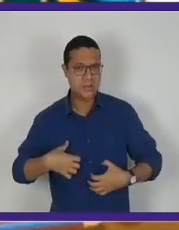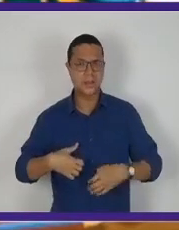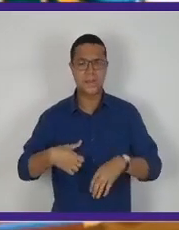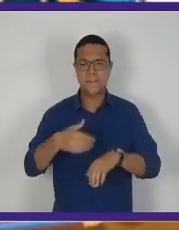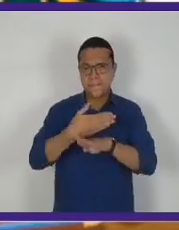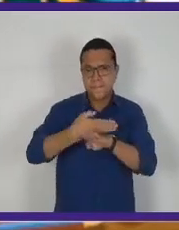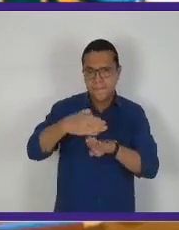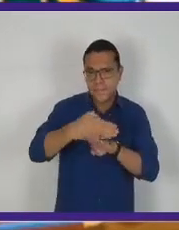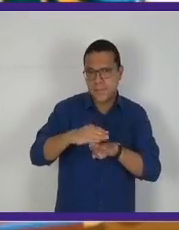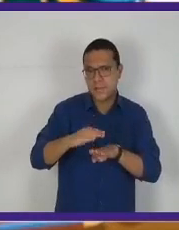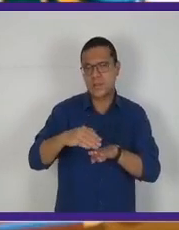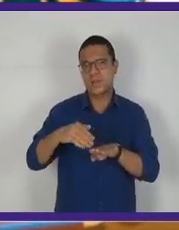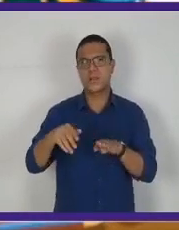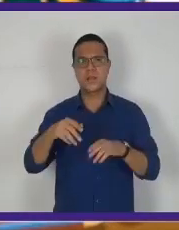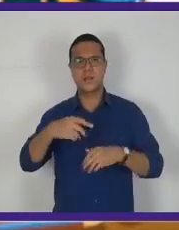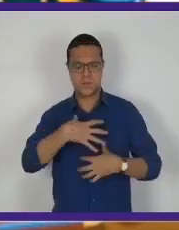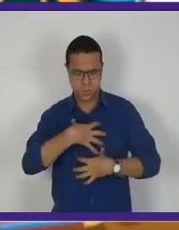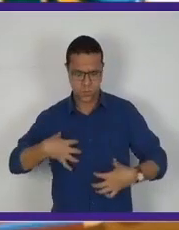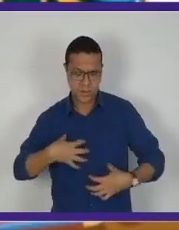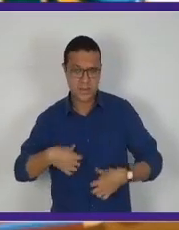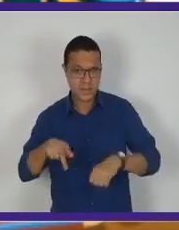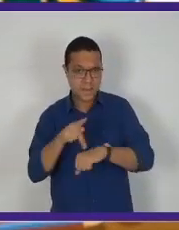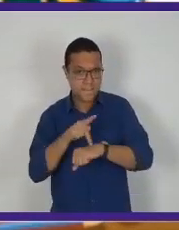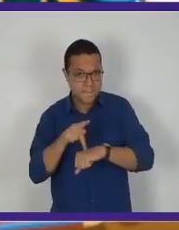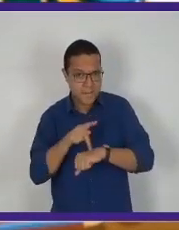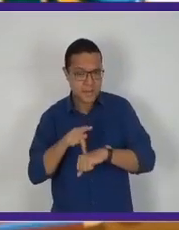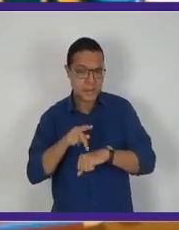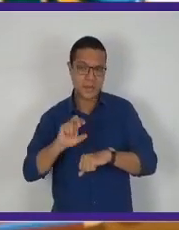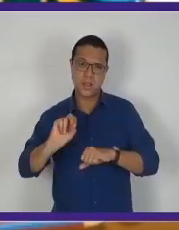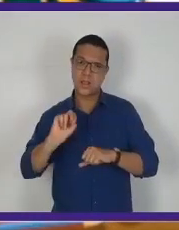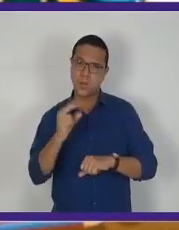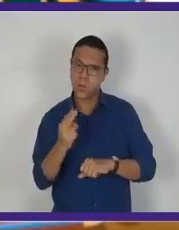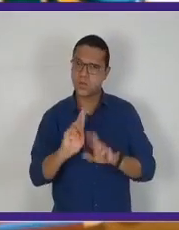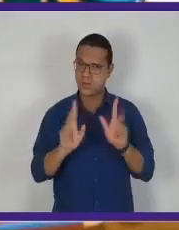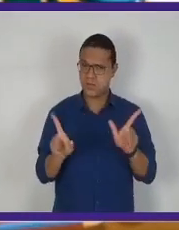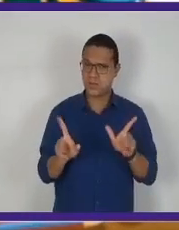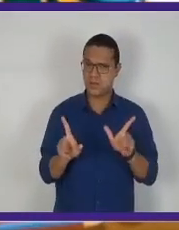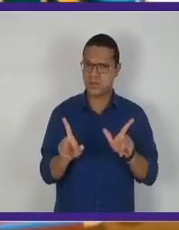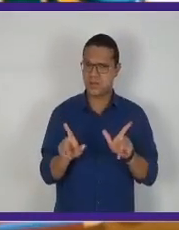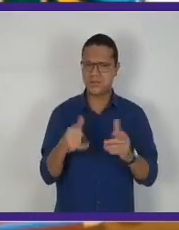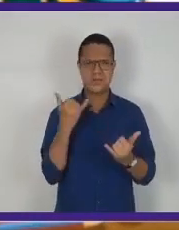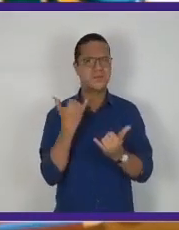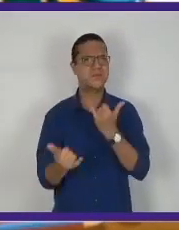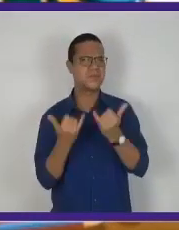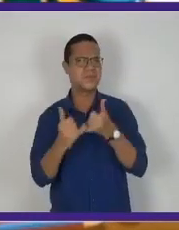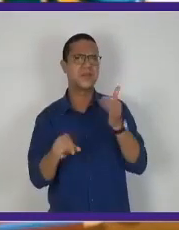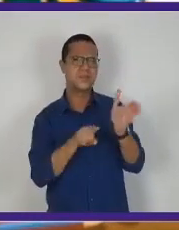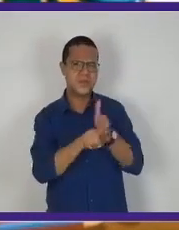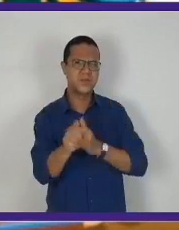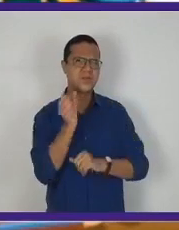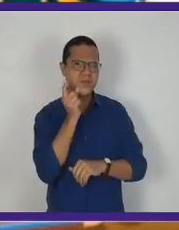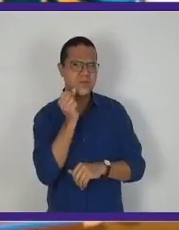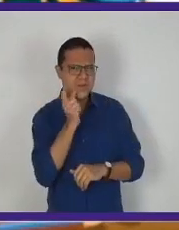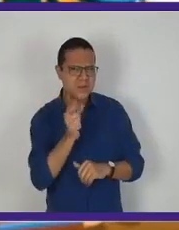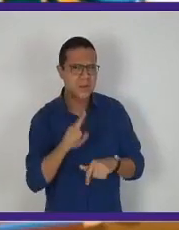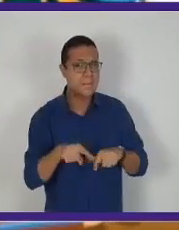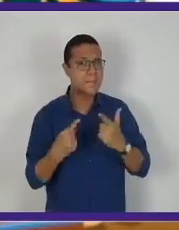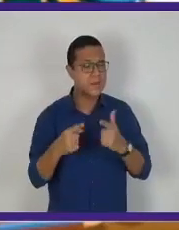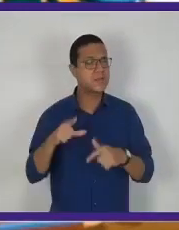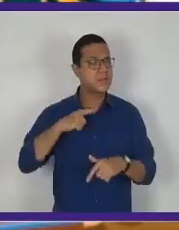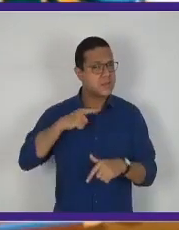listras pretas ou pretas de listras brancas. Parece pergunta de piada, mas tem um fundo